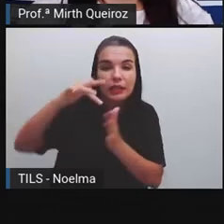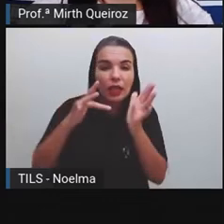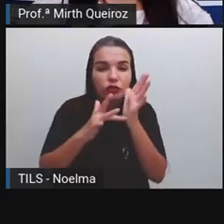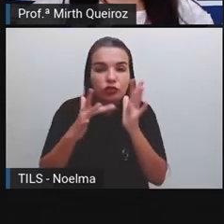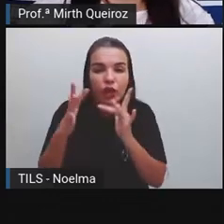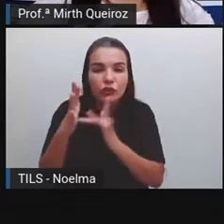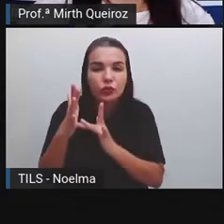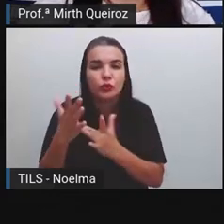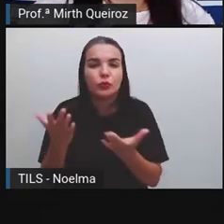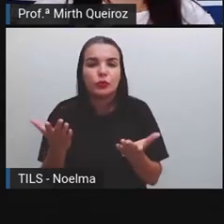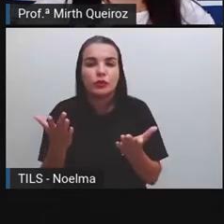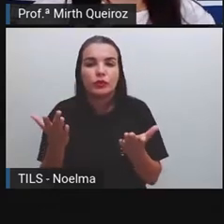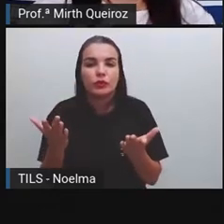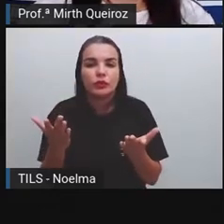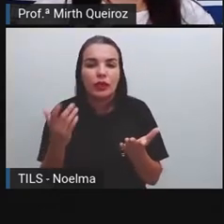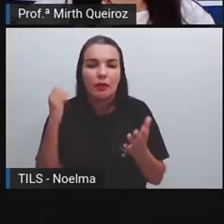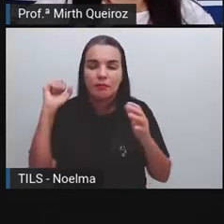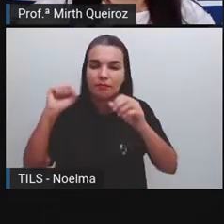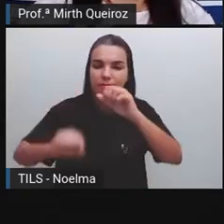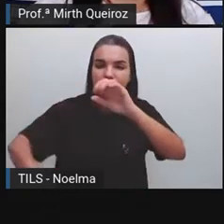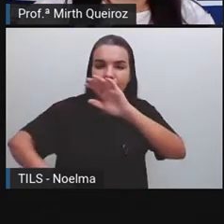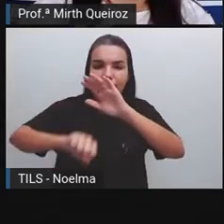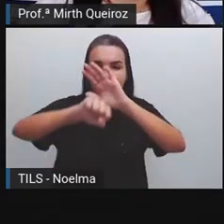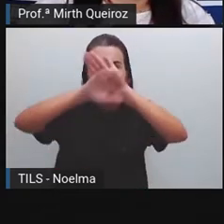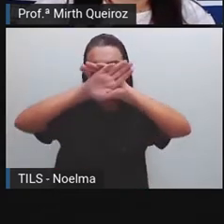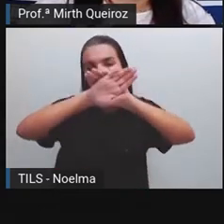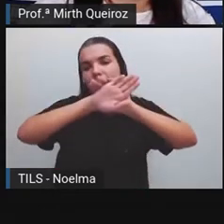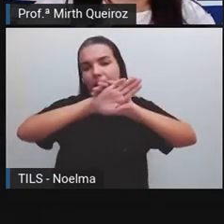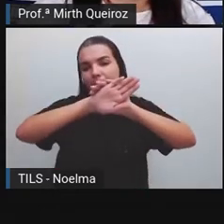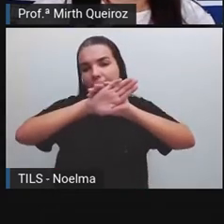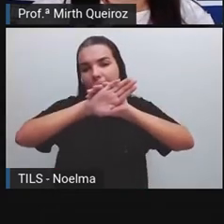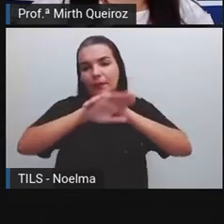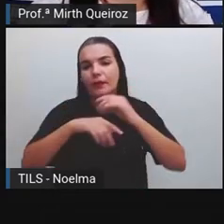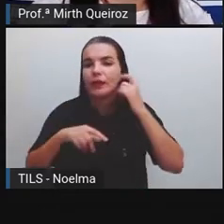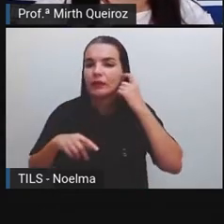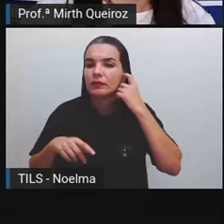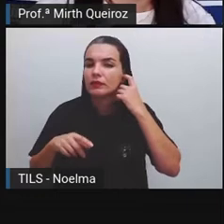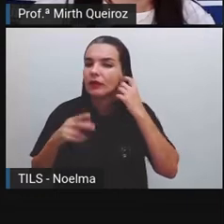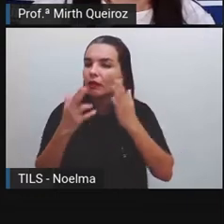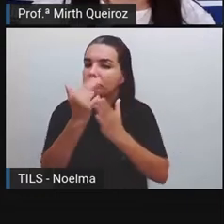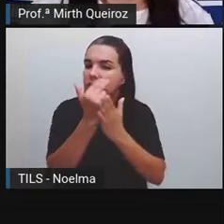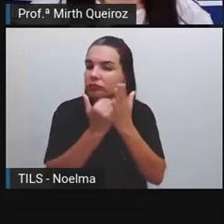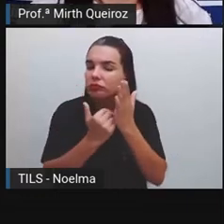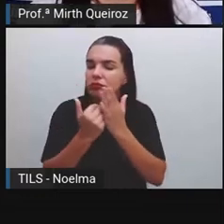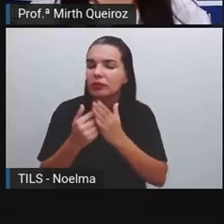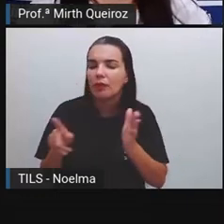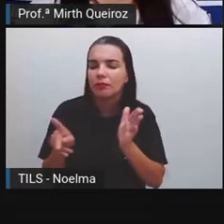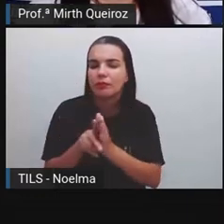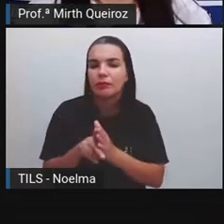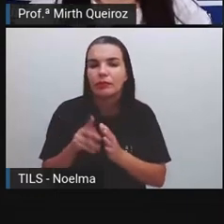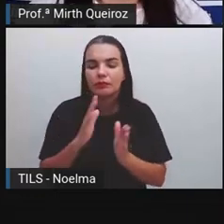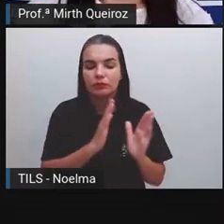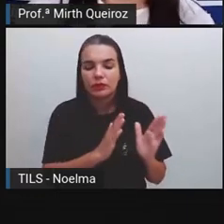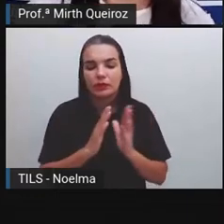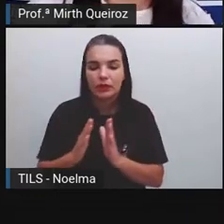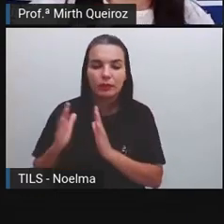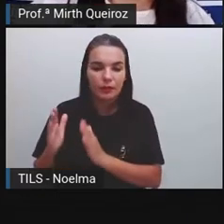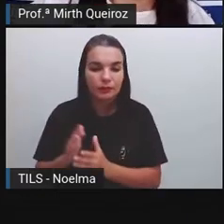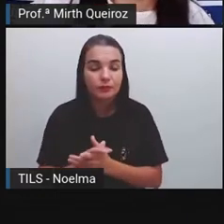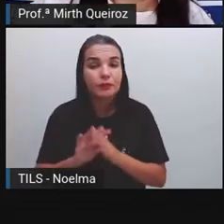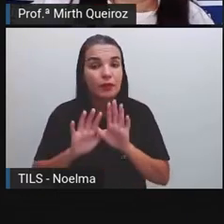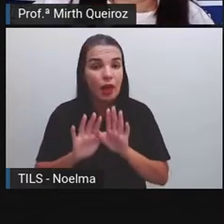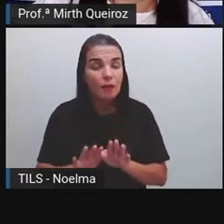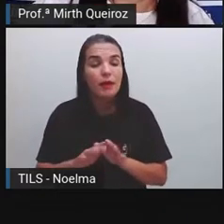julgamento e crucificação de Jesus Cristo através de desenhos que são feitos na forma sequencial. Embora, então,